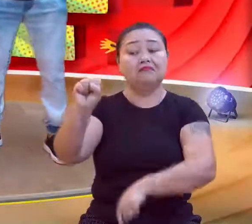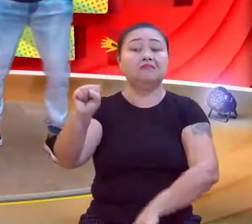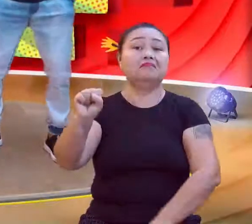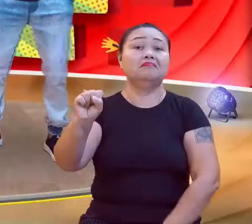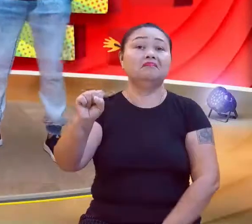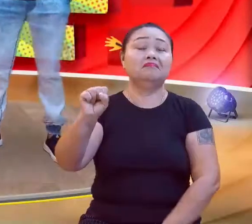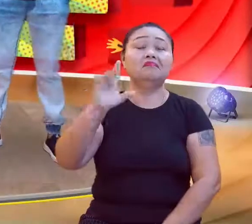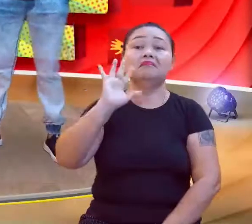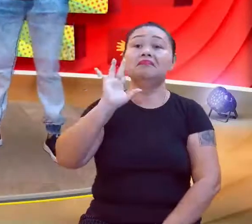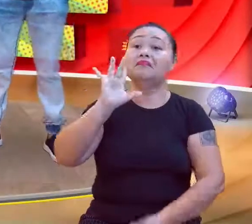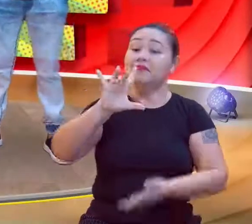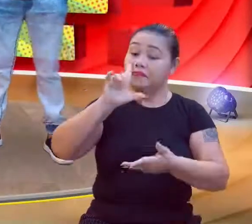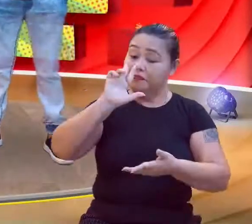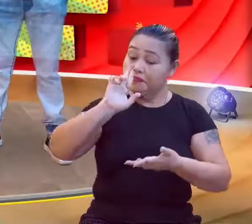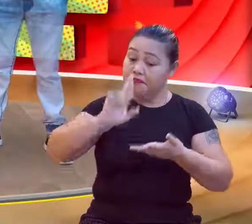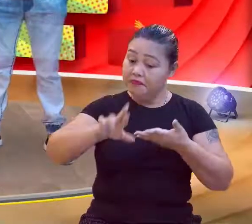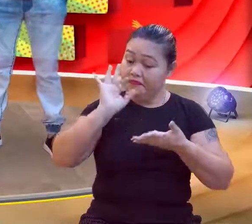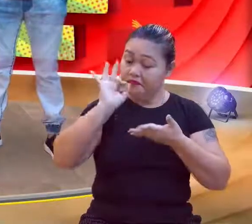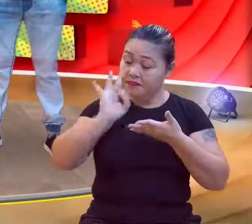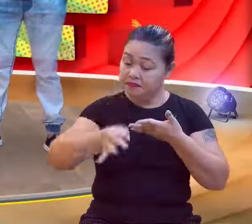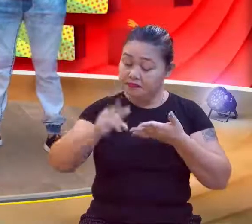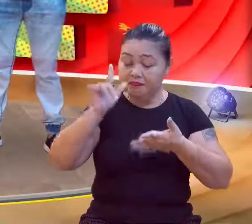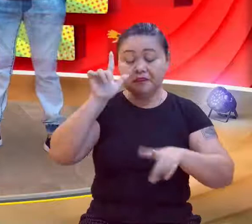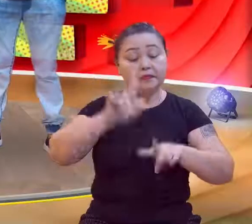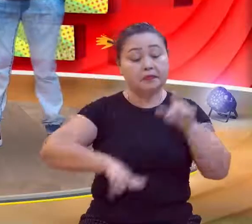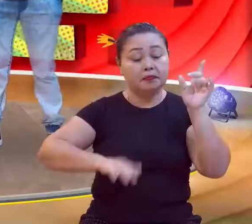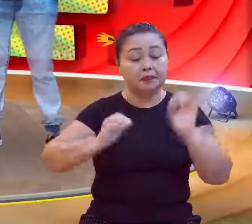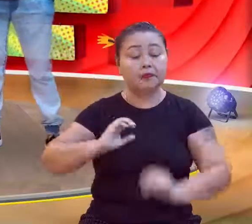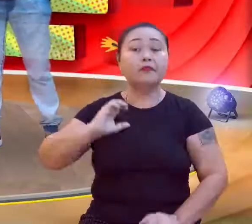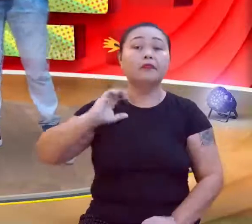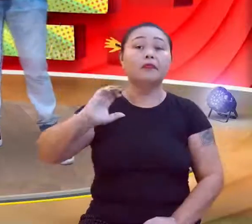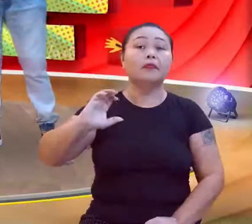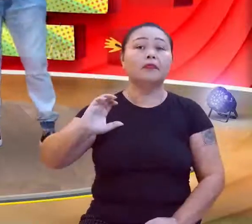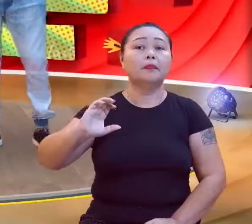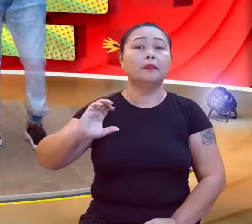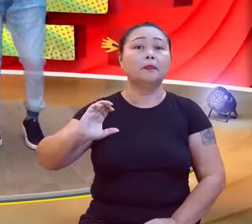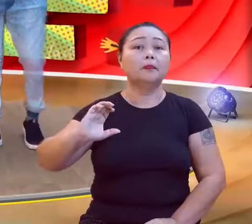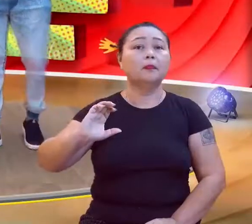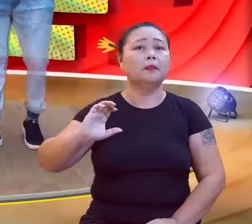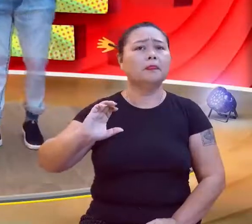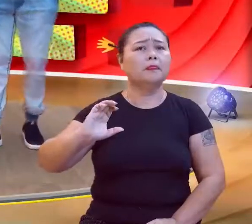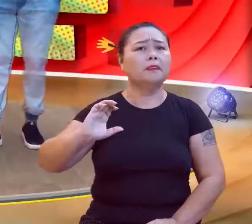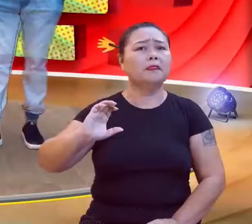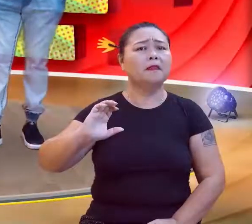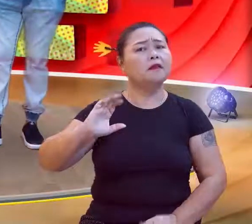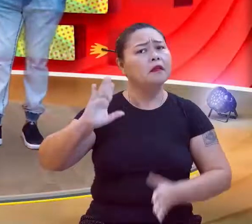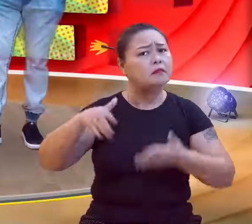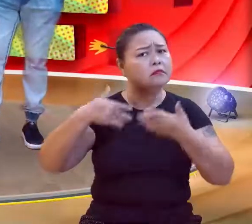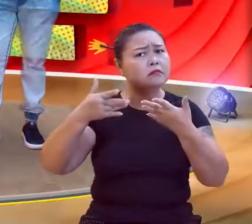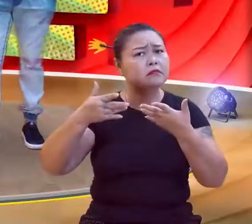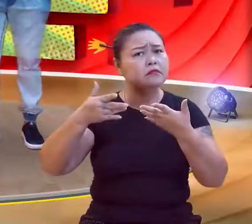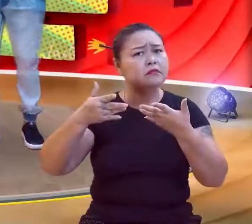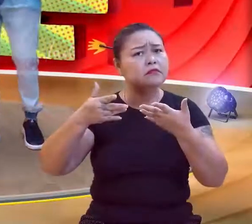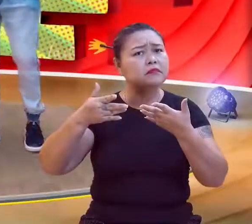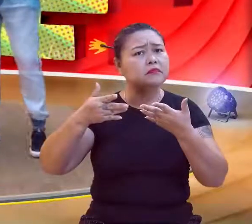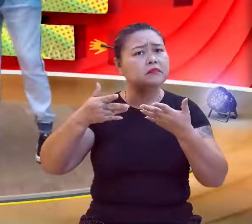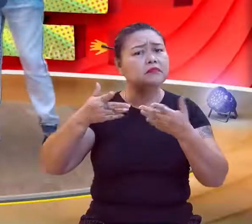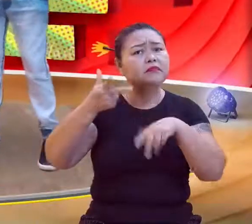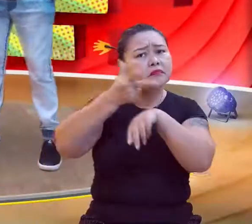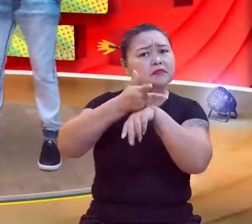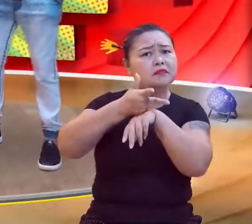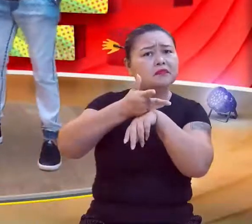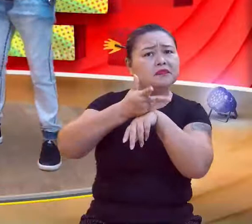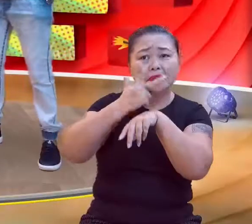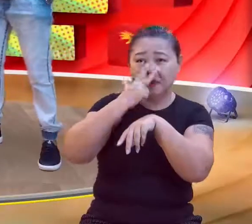resposta correta é a letra C. A gente não pode desestimular eles. No vídeo, parece que eu sou